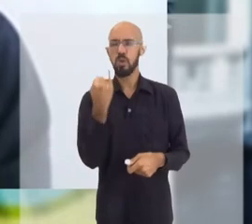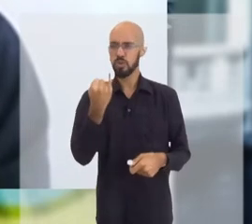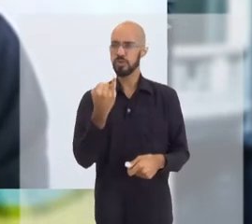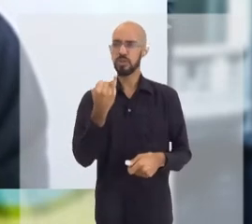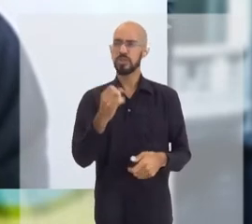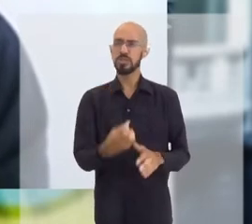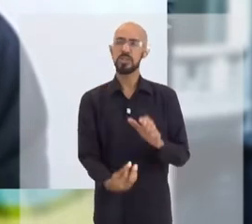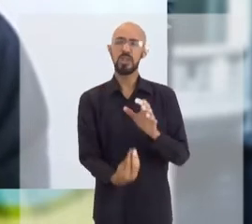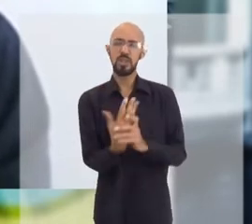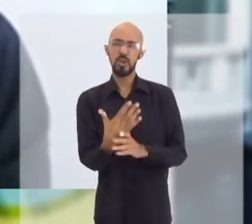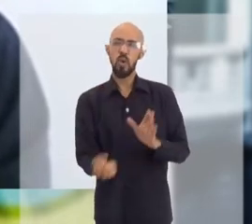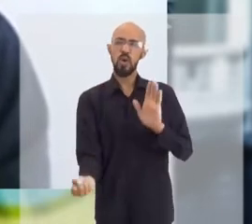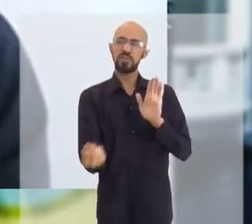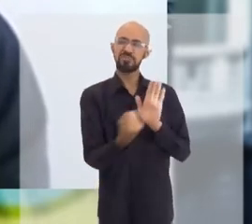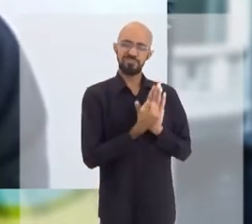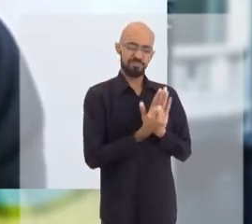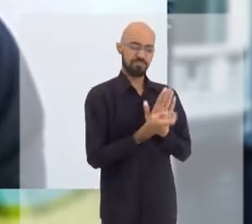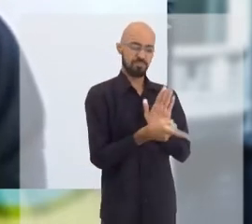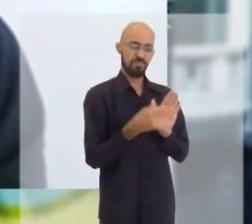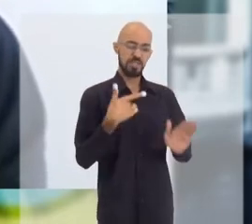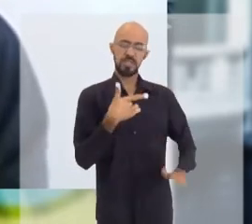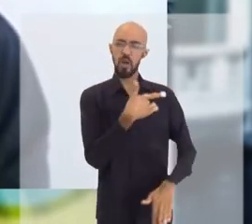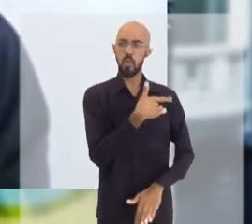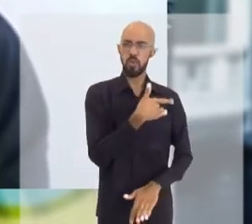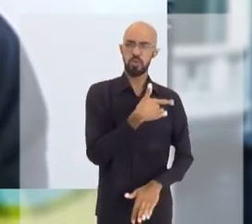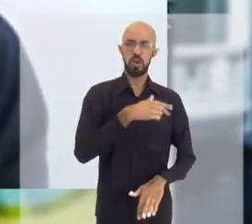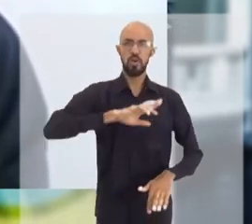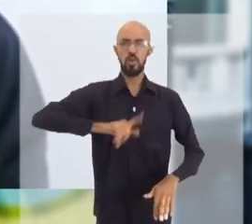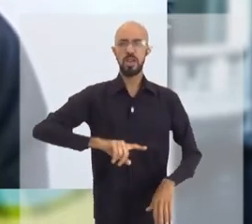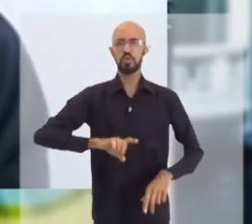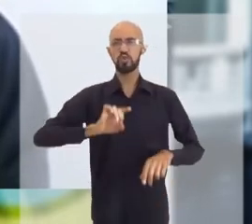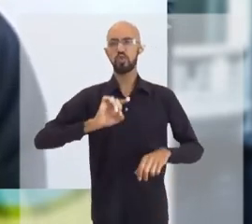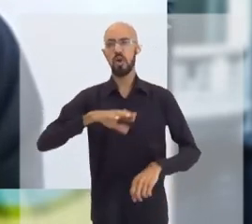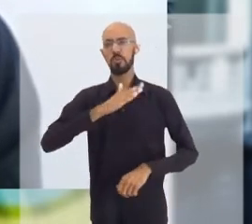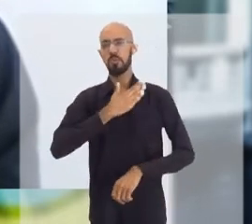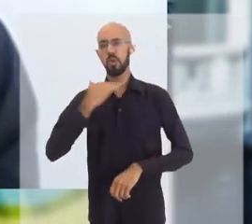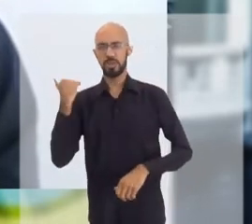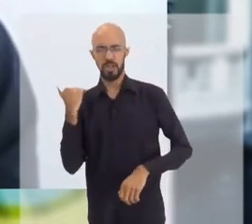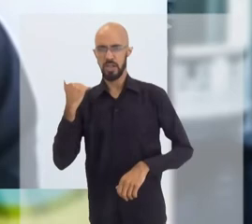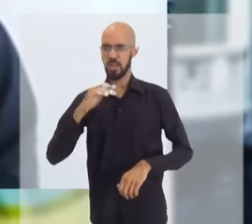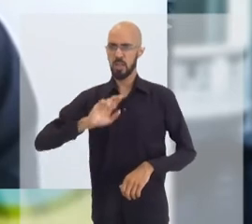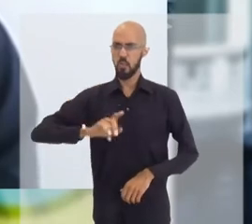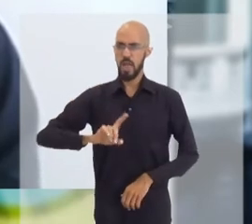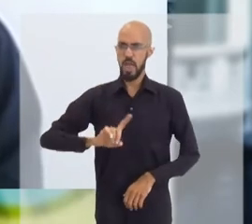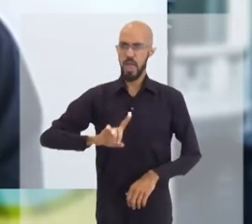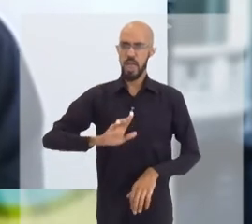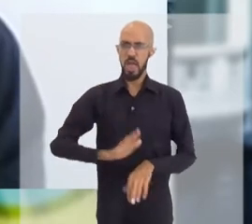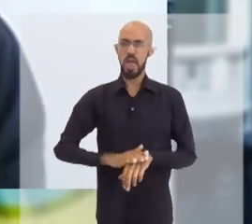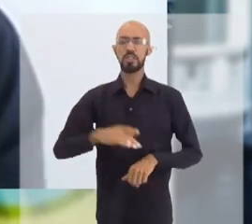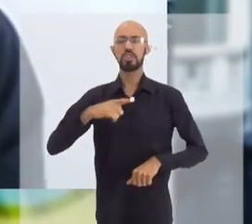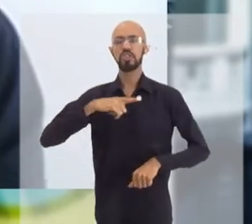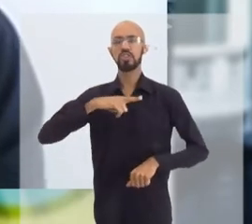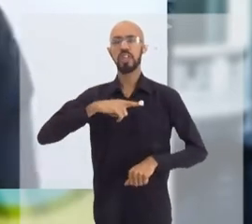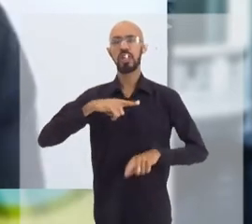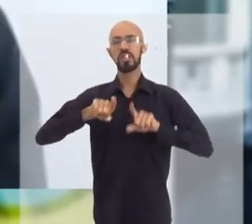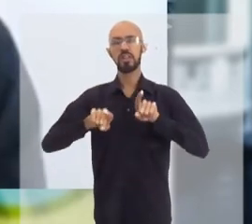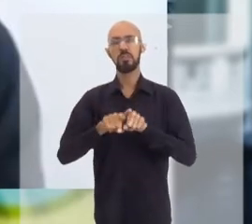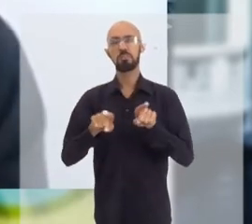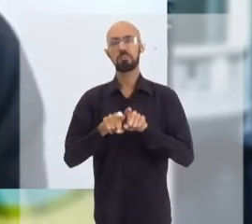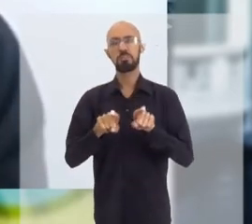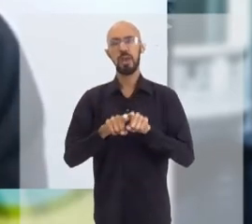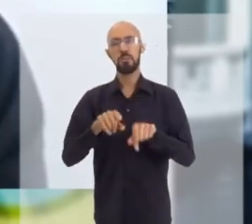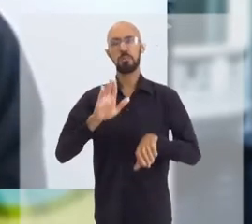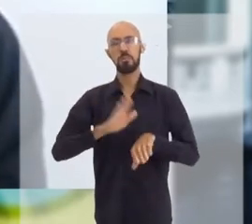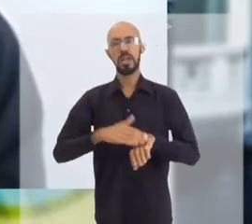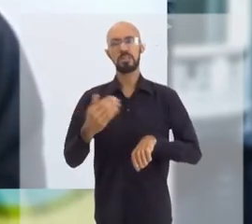que as vacinas foram capazes de fazer para a saúde, não só para a mortalidade, a gente fala de morte só como desfecho